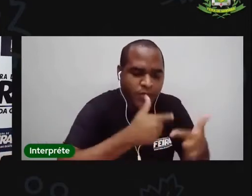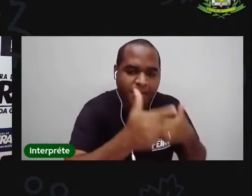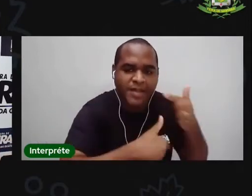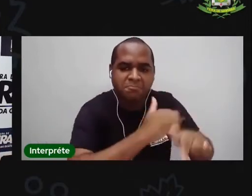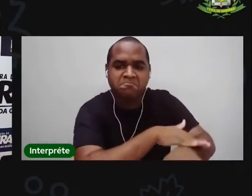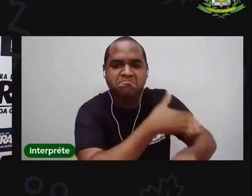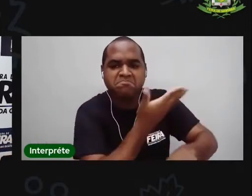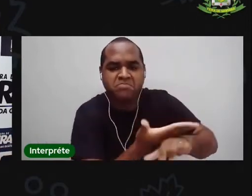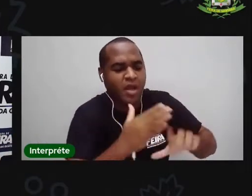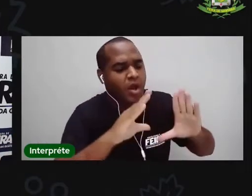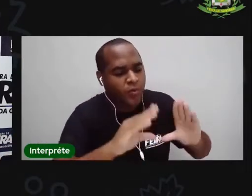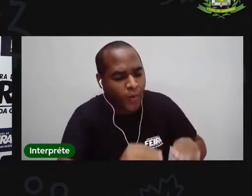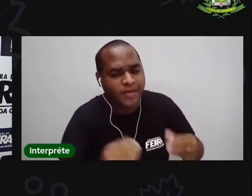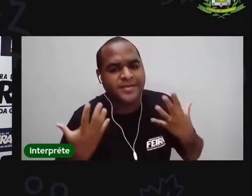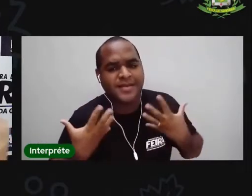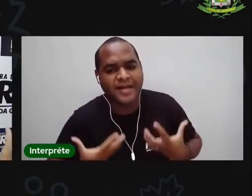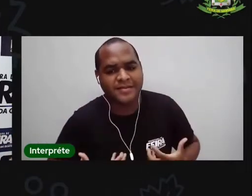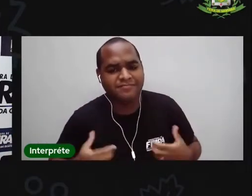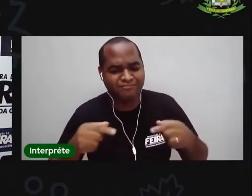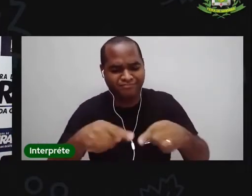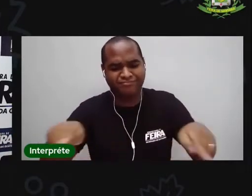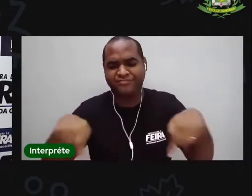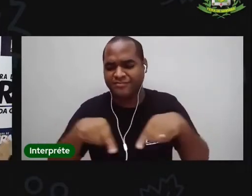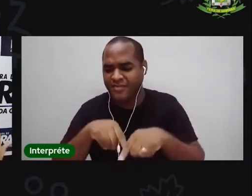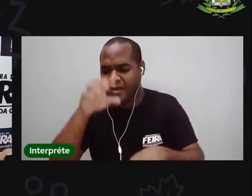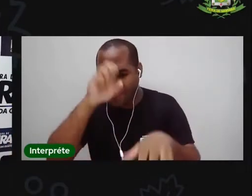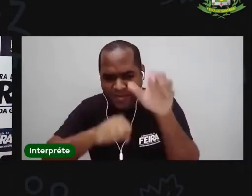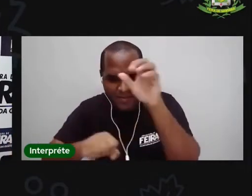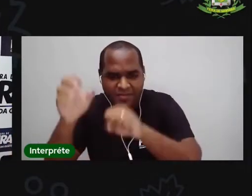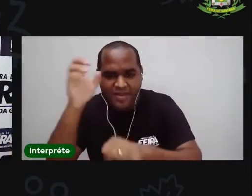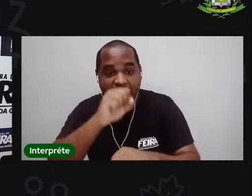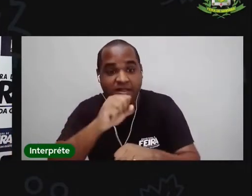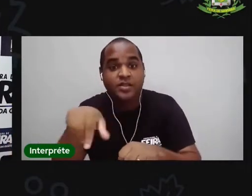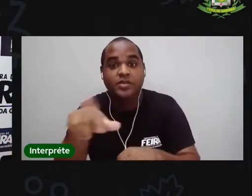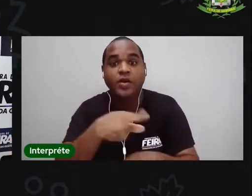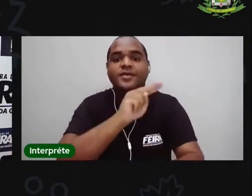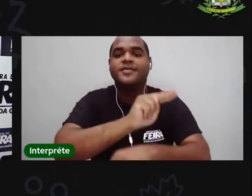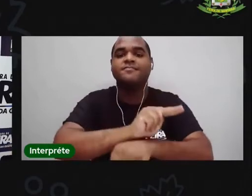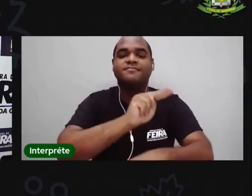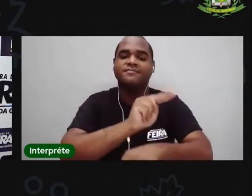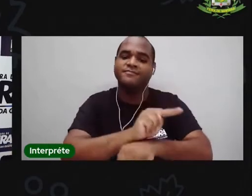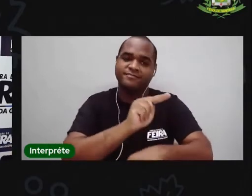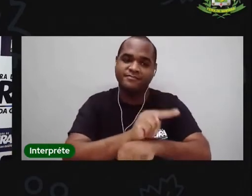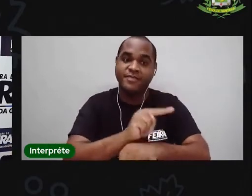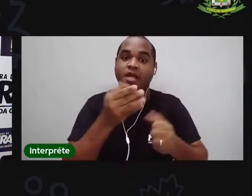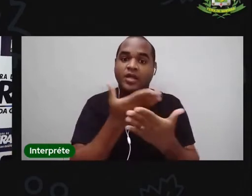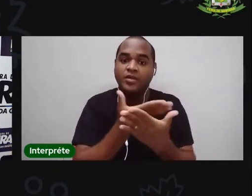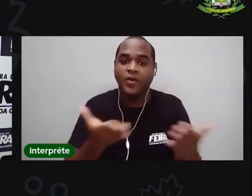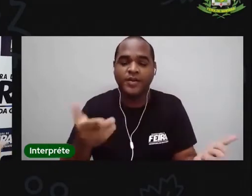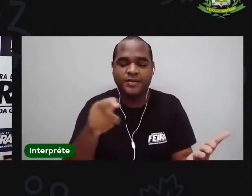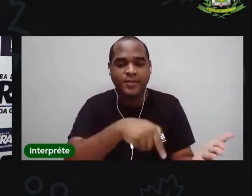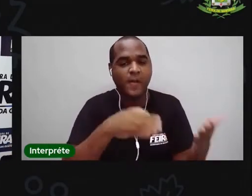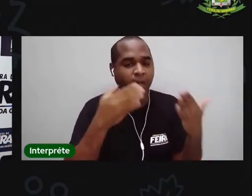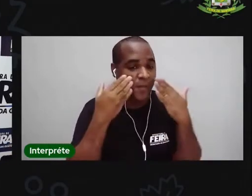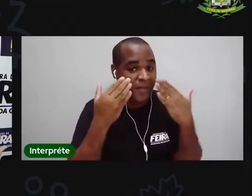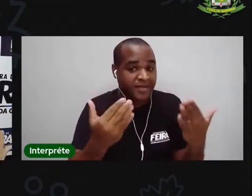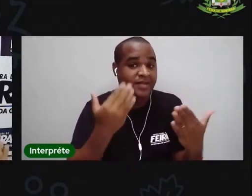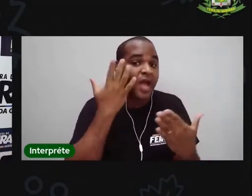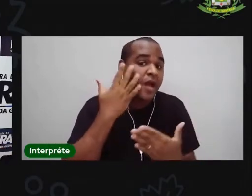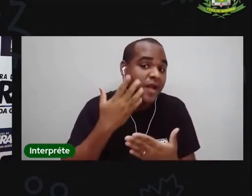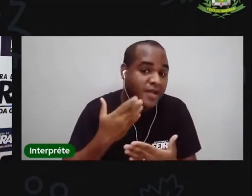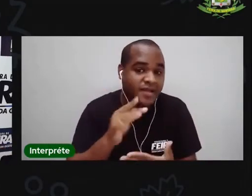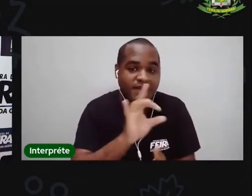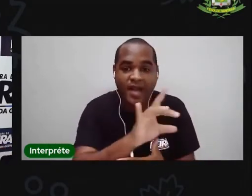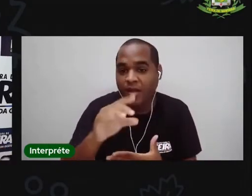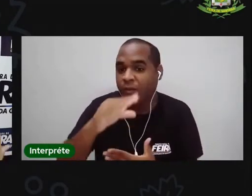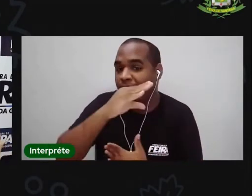cansado, né? Vai para a sala de aula. Por quê? Porque temos esperança. Então, vamos mostrar para as nossas crianças, para